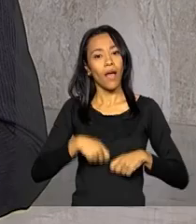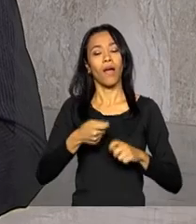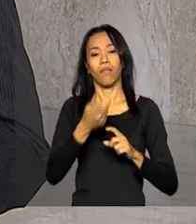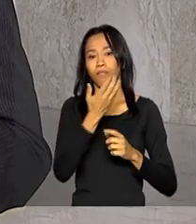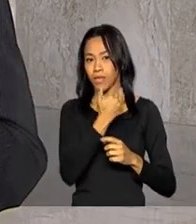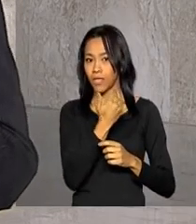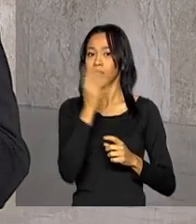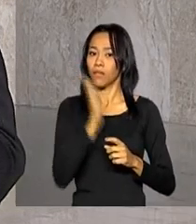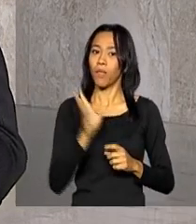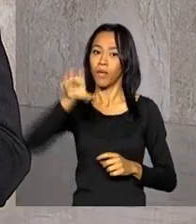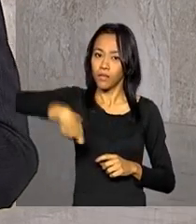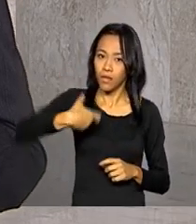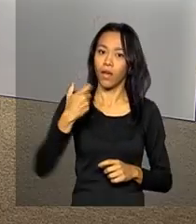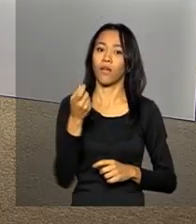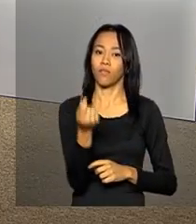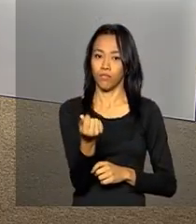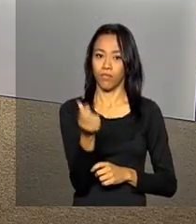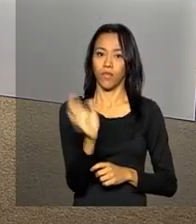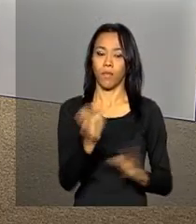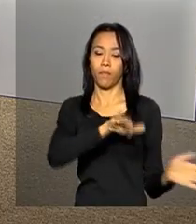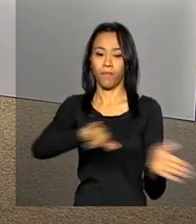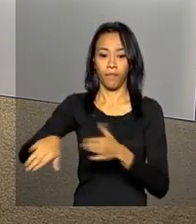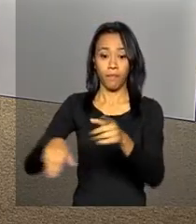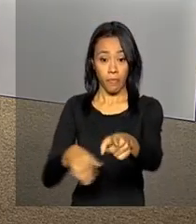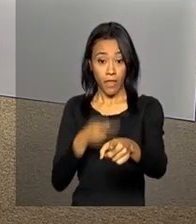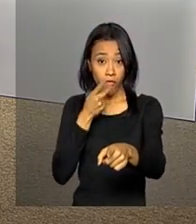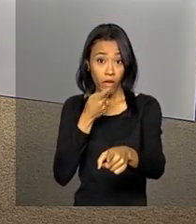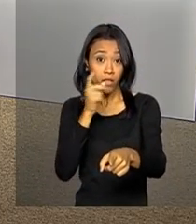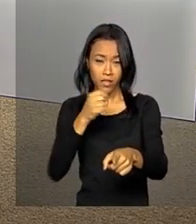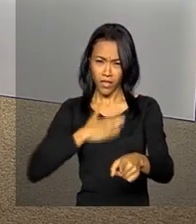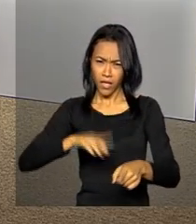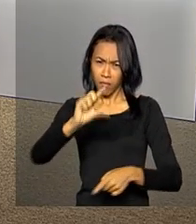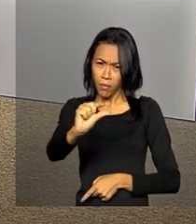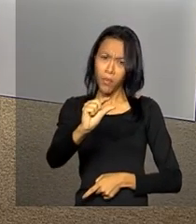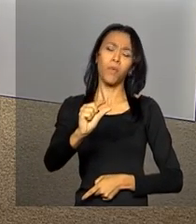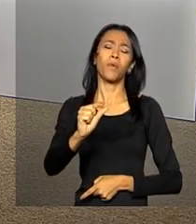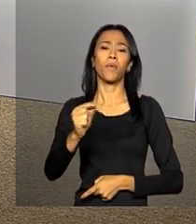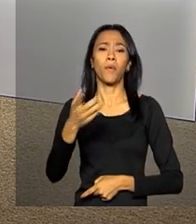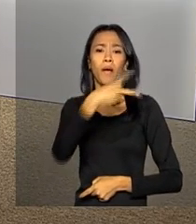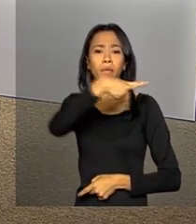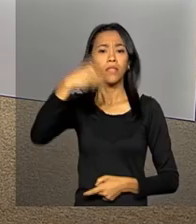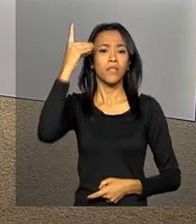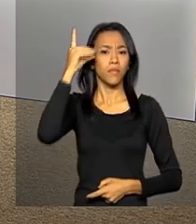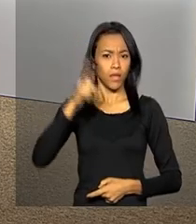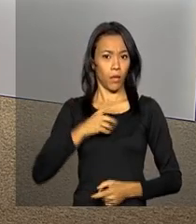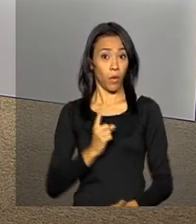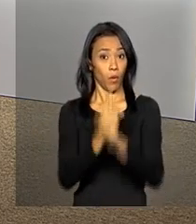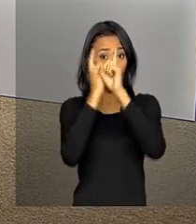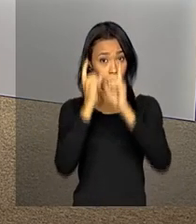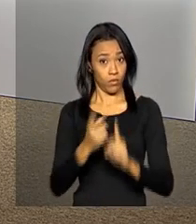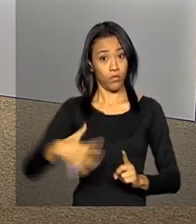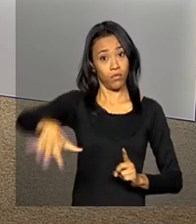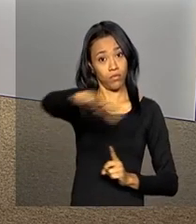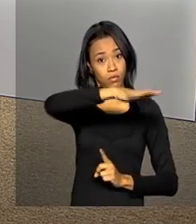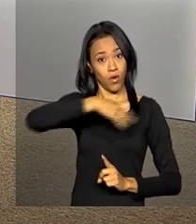o benefício. Daniele. João Pedro, e dentro de instantes a presidenta Dilma tem encontro com jornalistas aí no Palácio do Planalto, né?